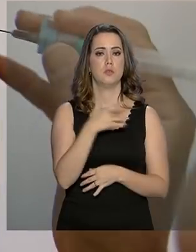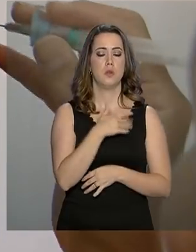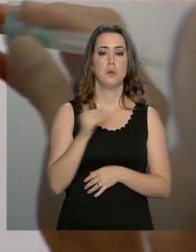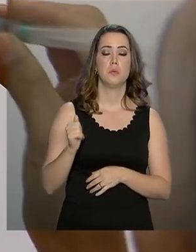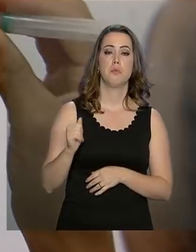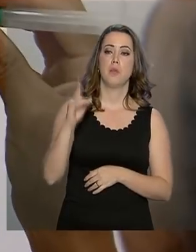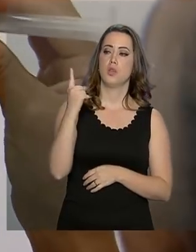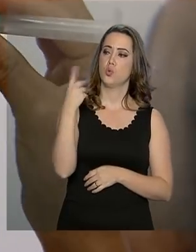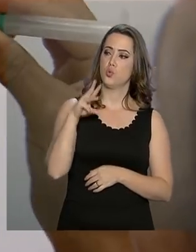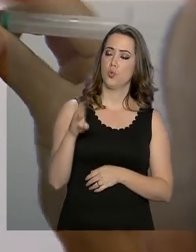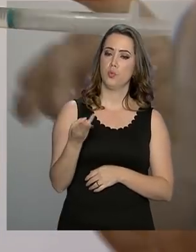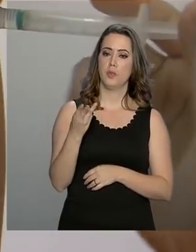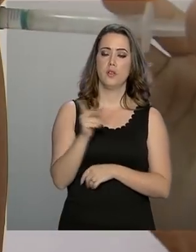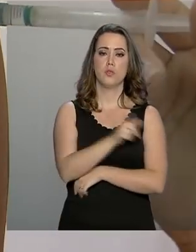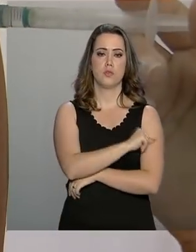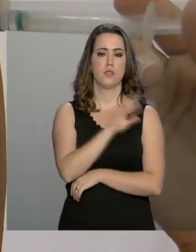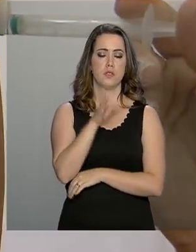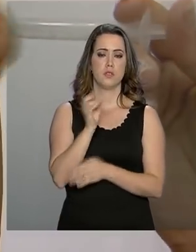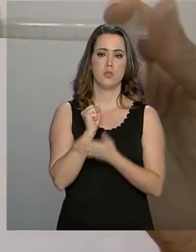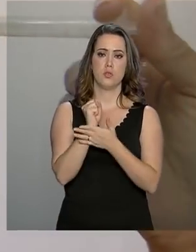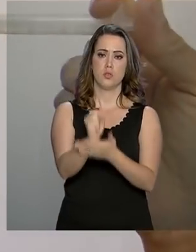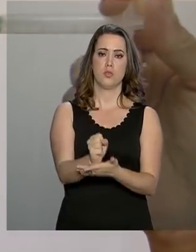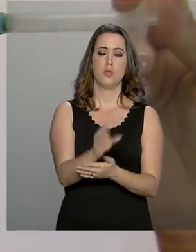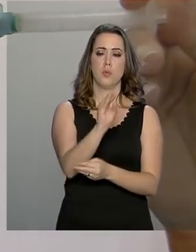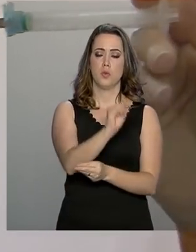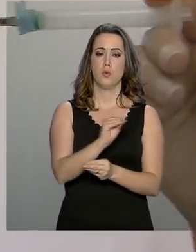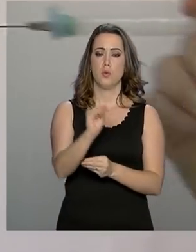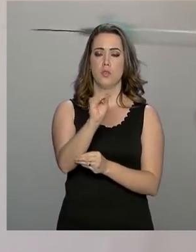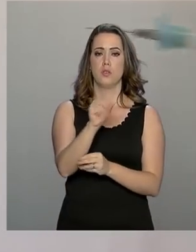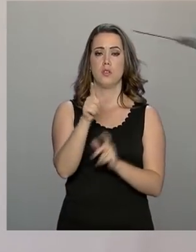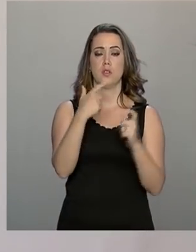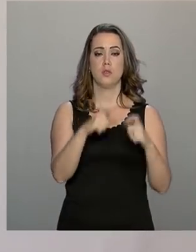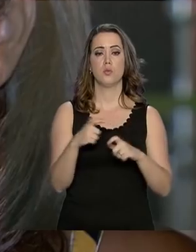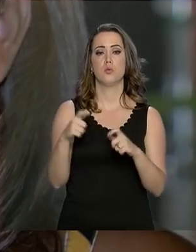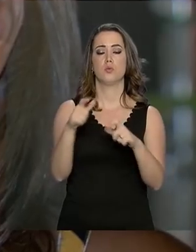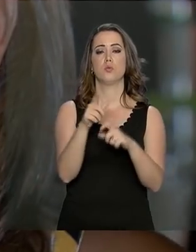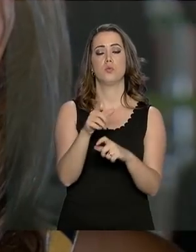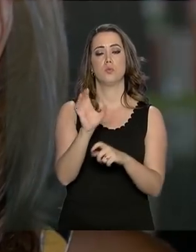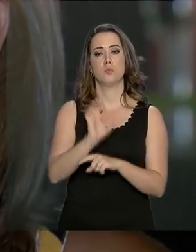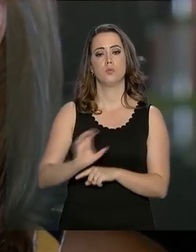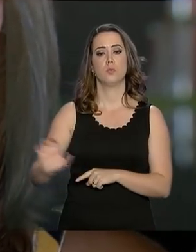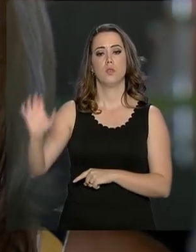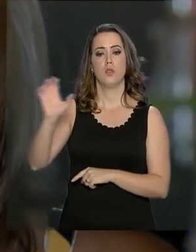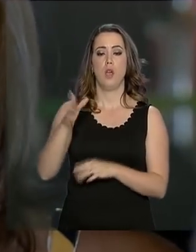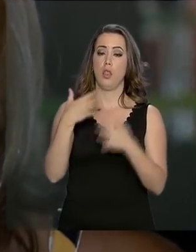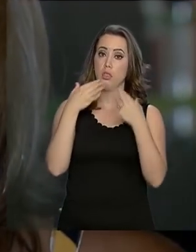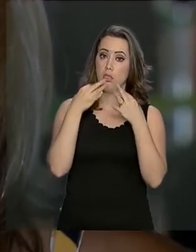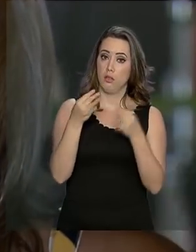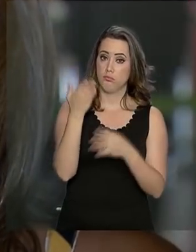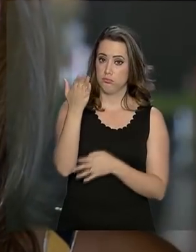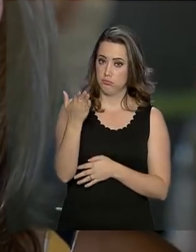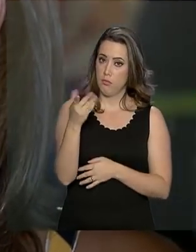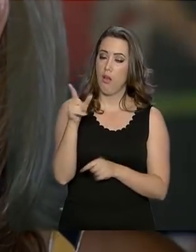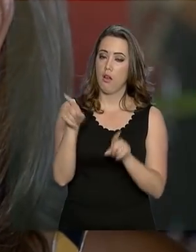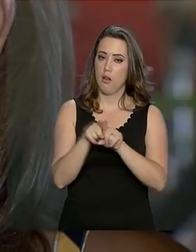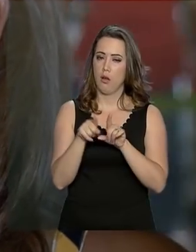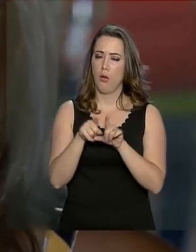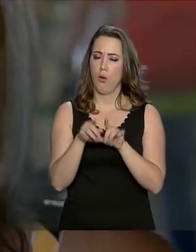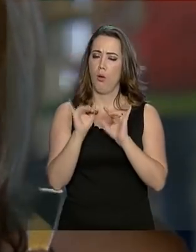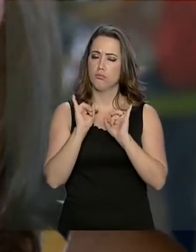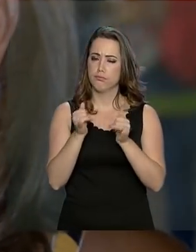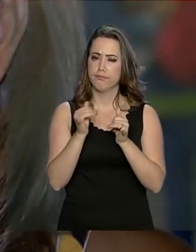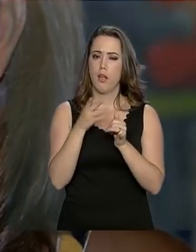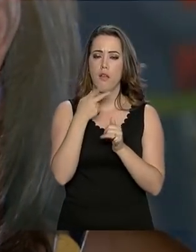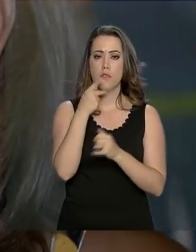mais de um milhão de doses já foram enviadas para atender a demanda dos estados. O alerta serviu para a Carmen, que conta que vai